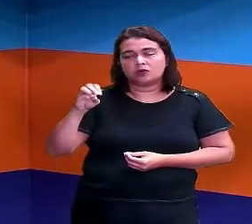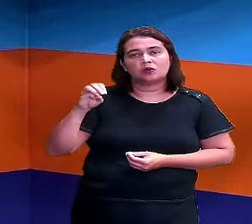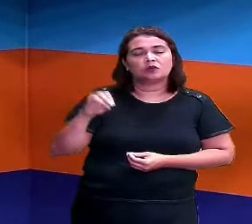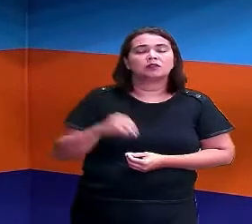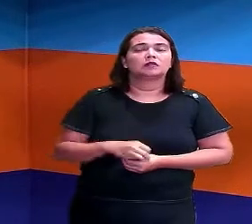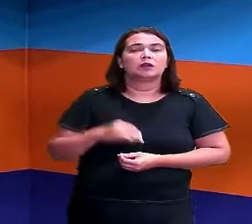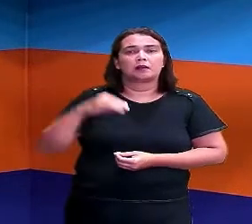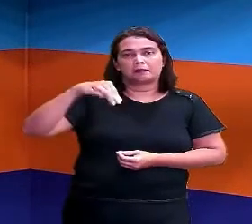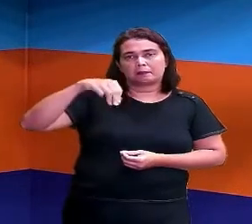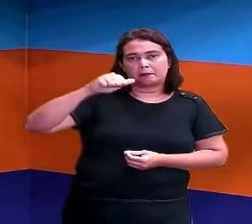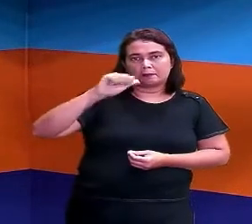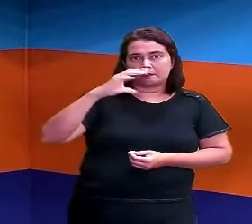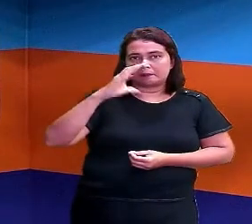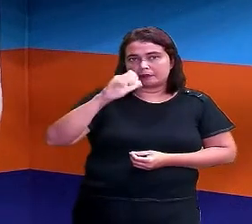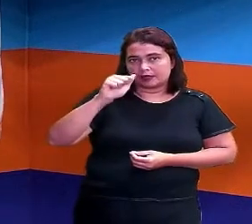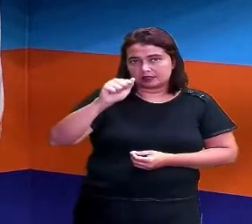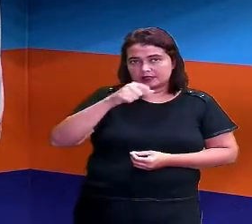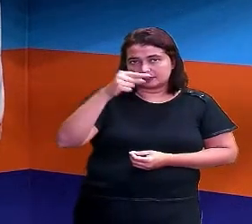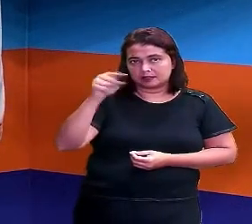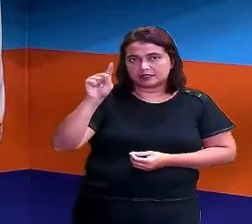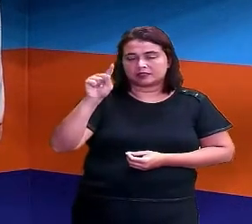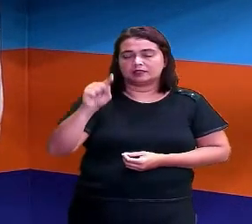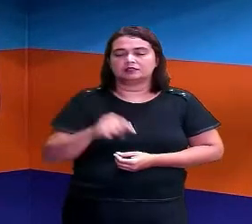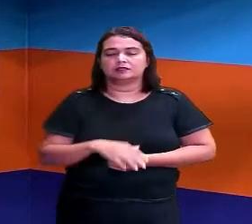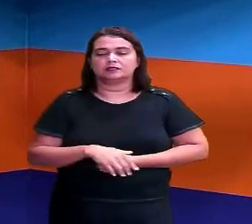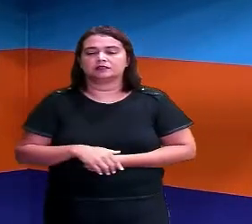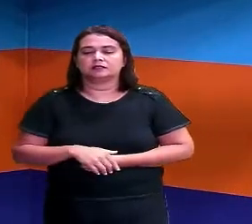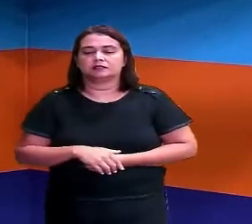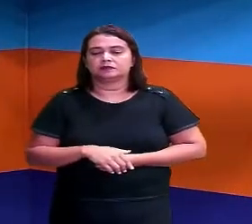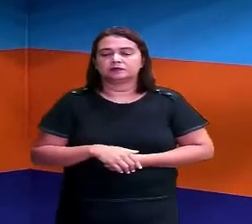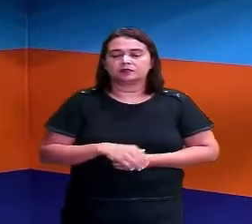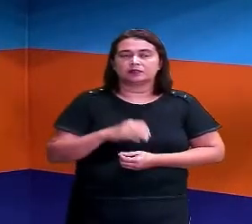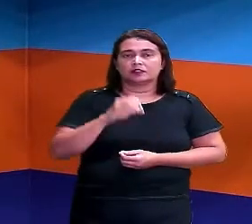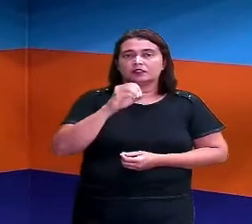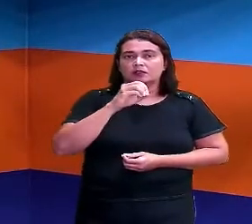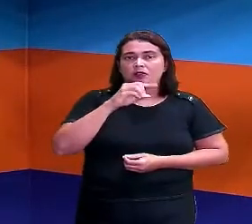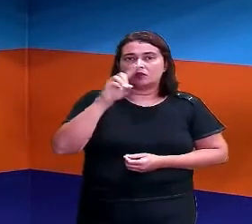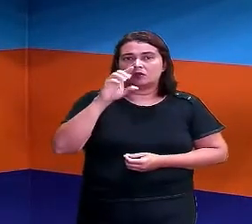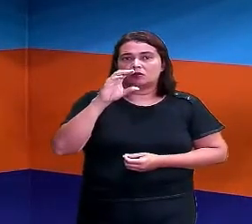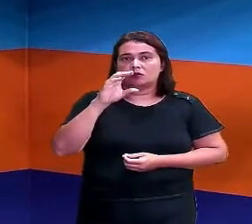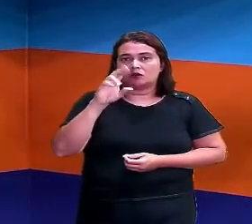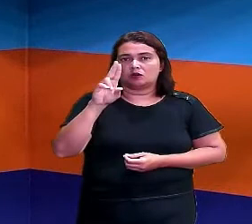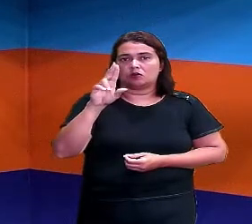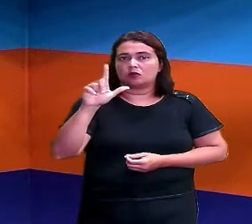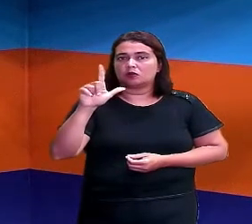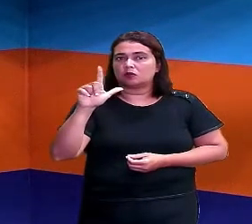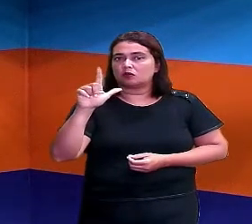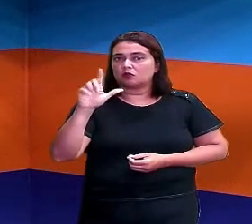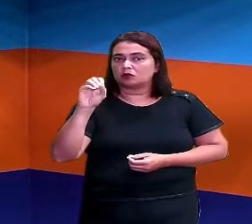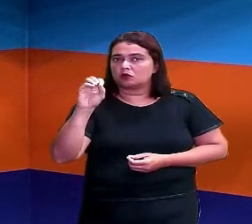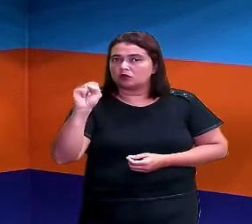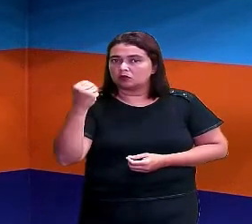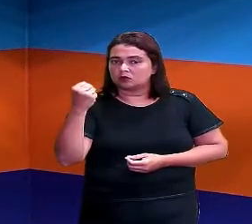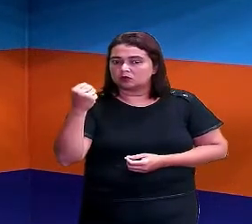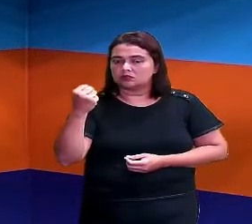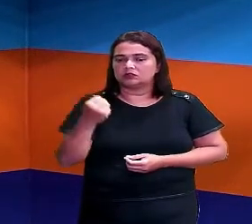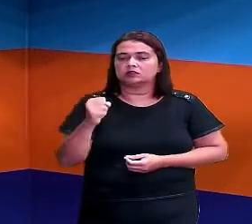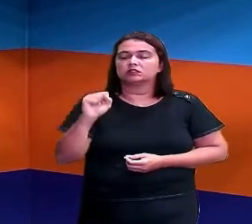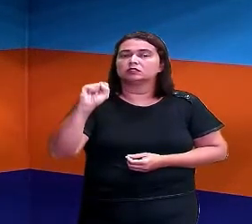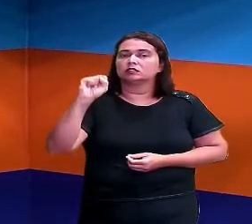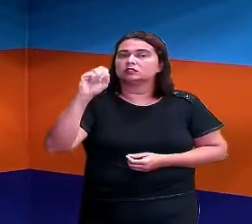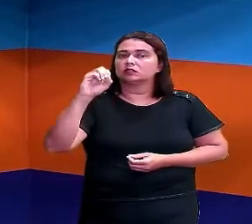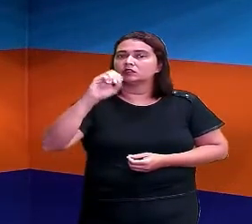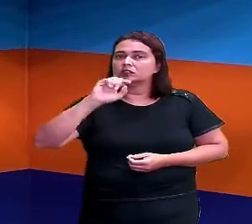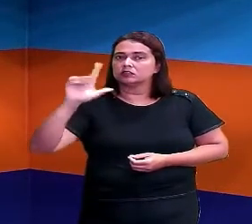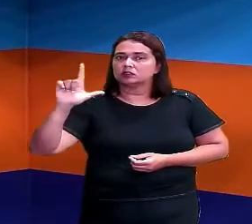maçã, óculos e